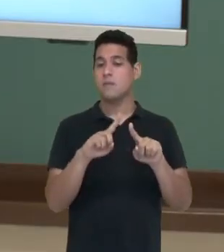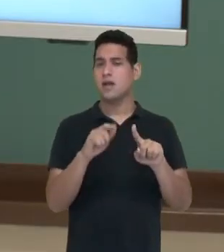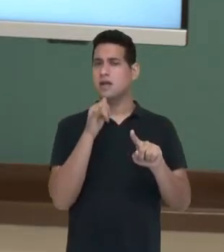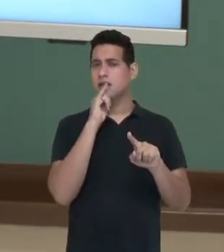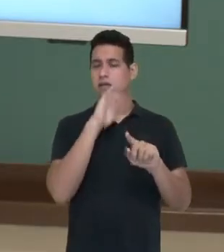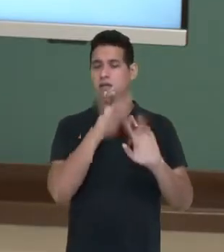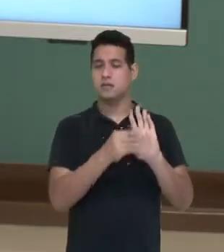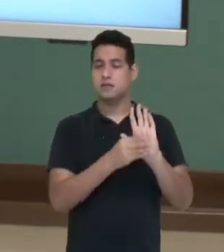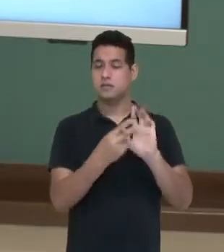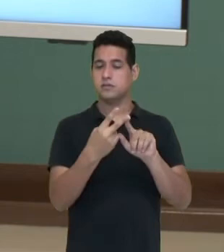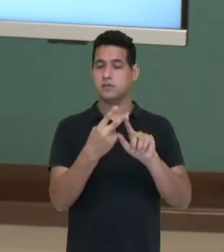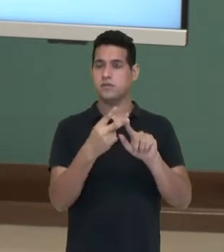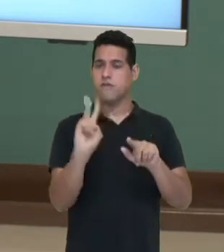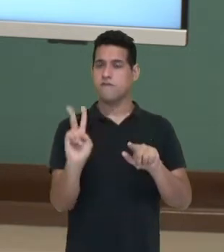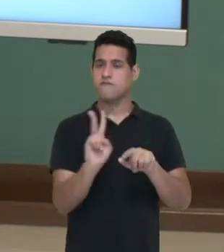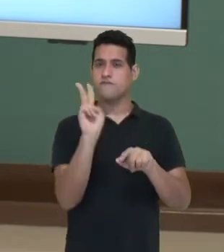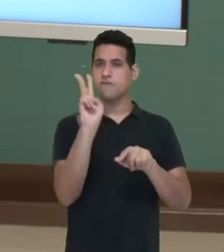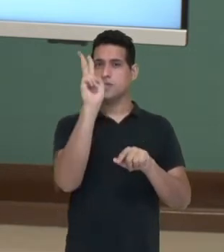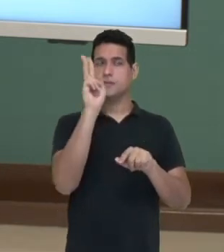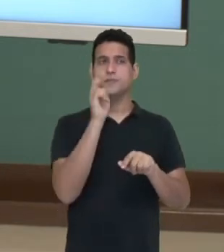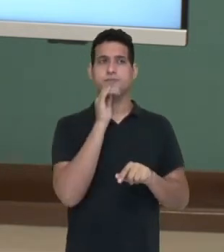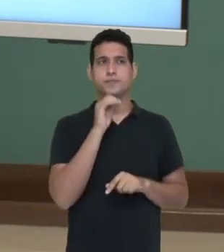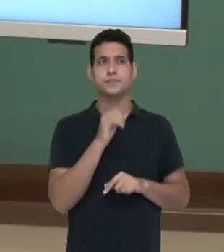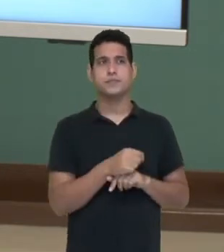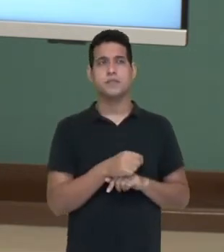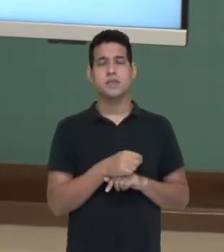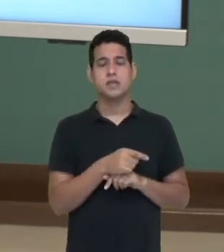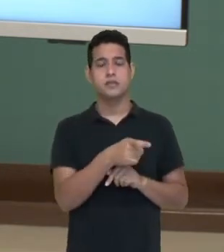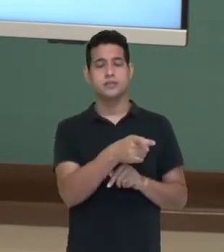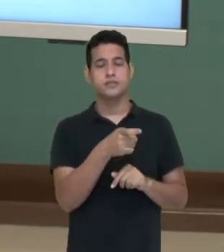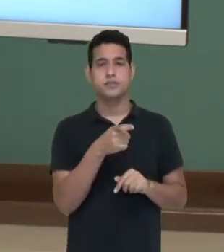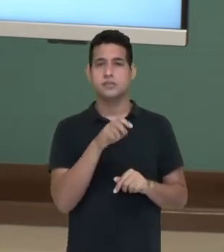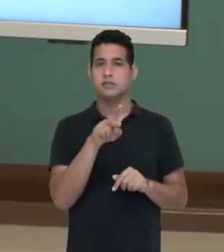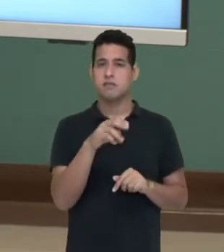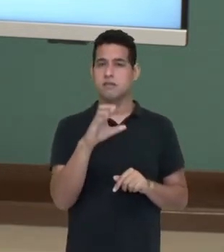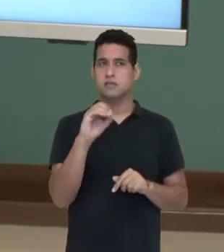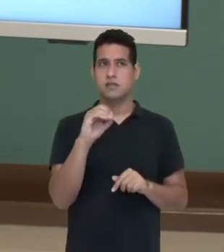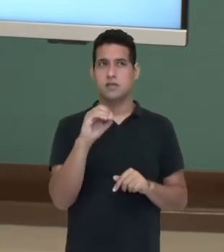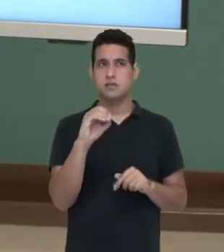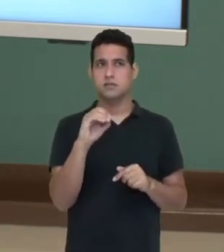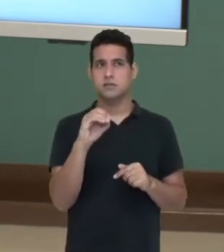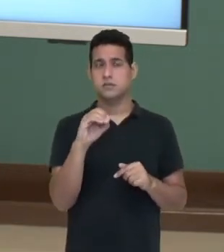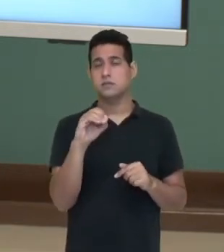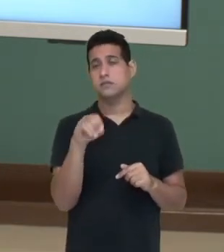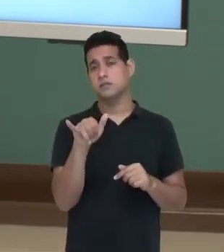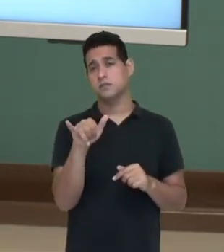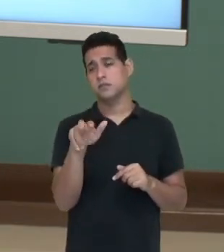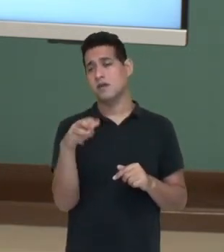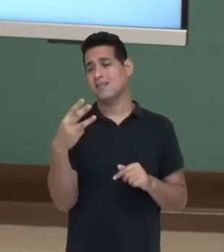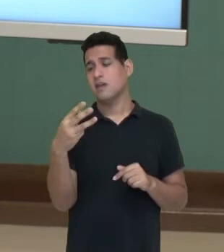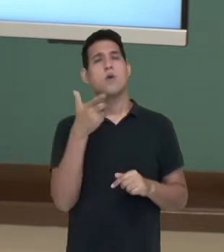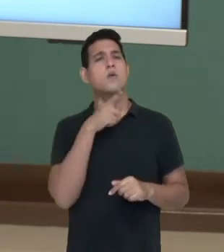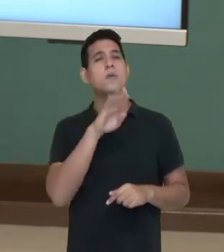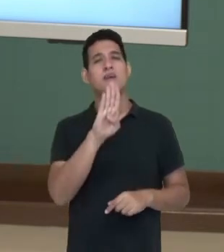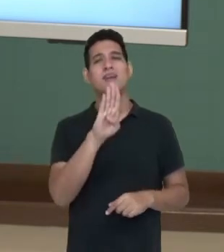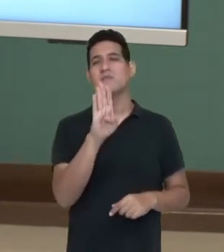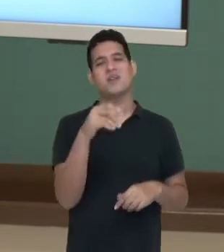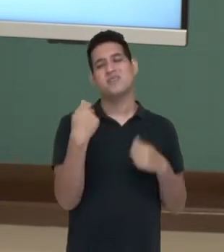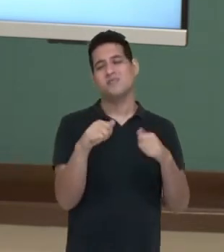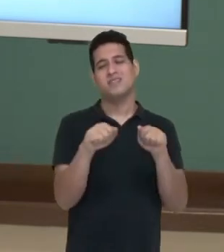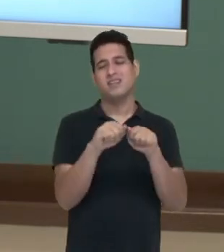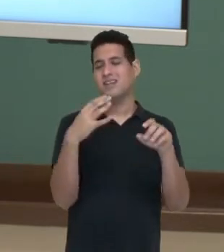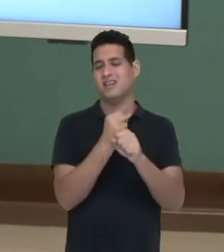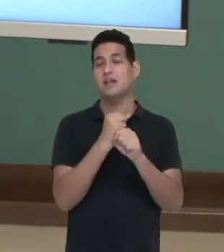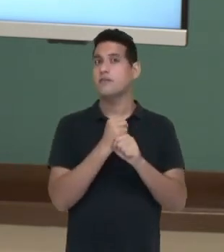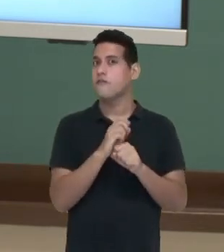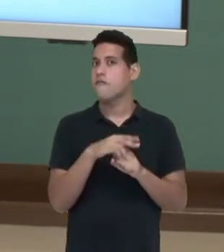inserir o segundo valor, olha aqui, x igual a zero e y igual a 3, eu consigo o b. Na verdade, o b não precisa nem fazer conta.